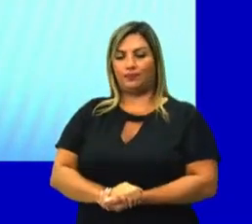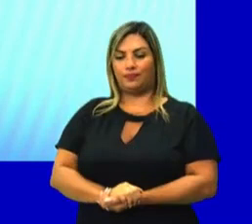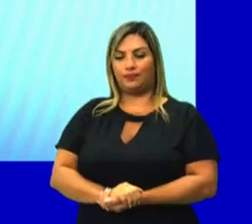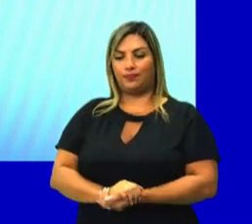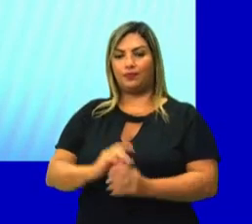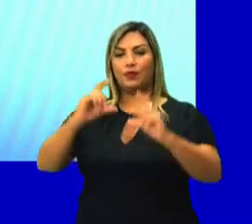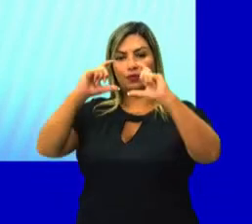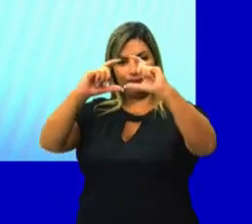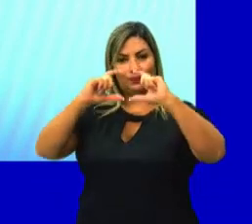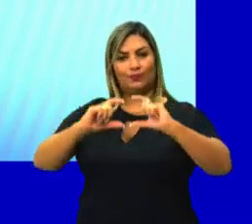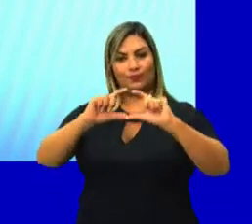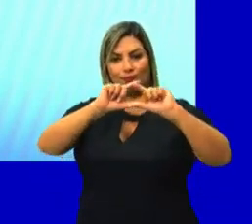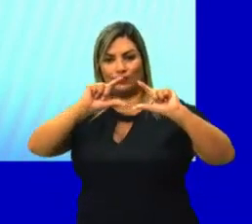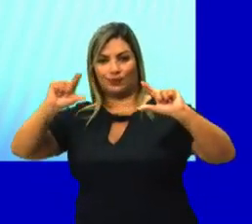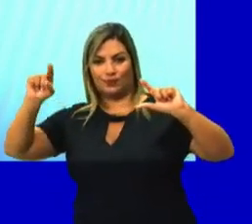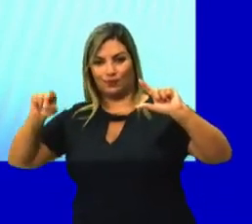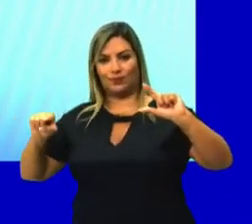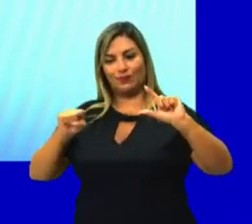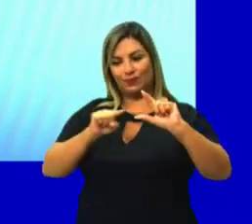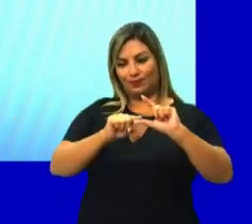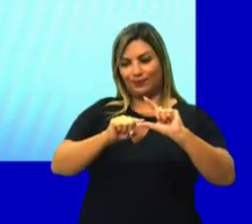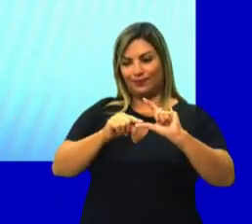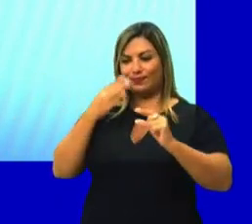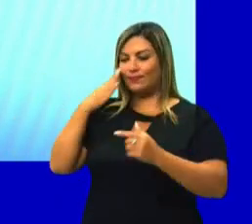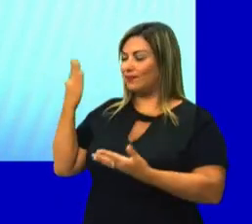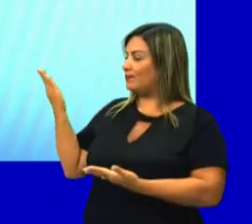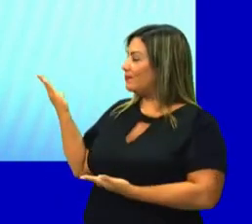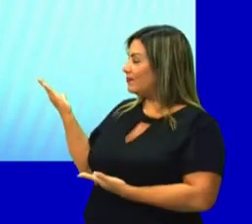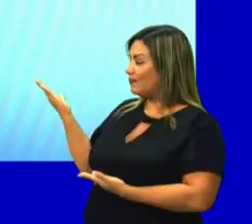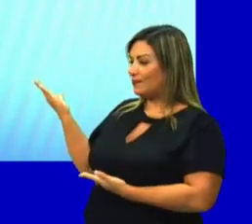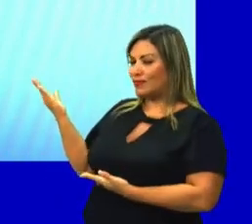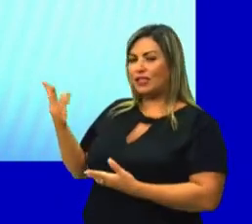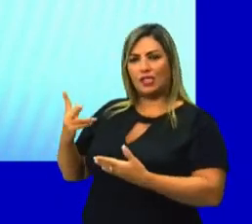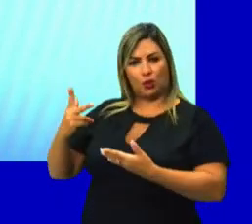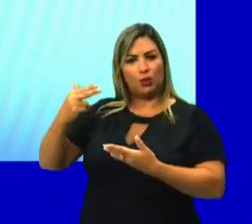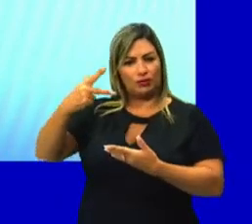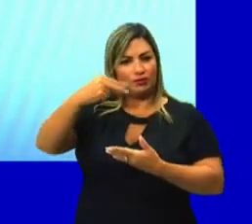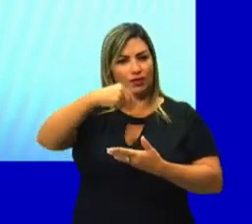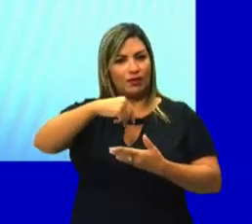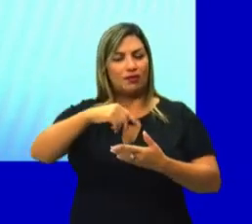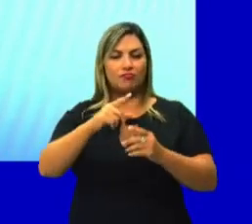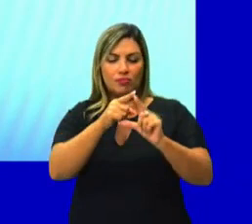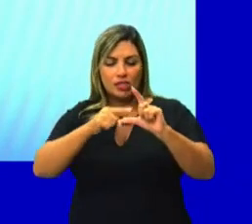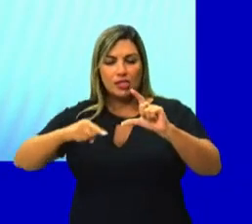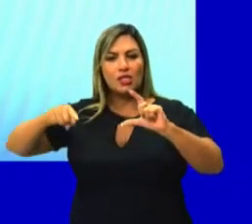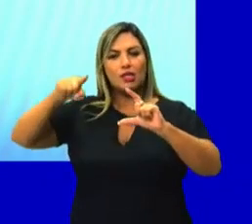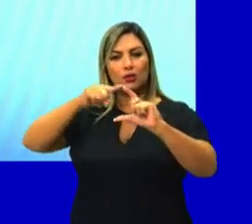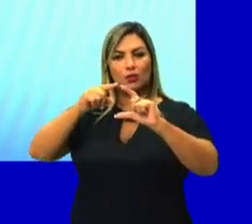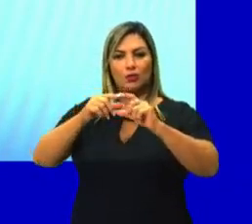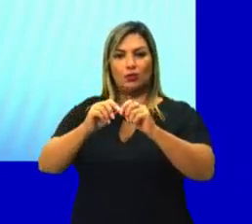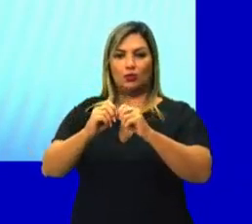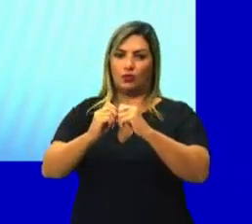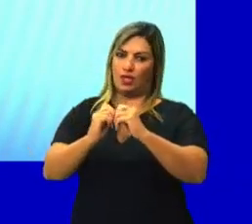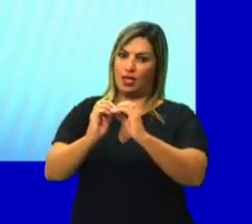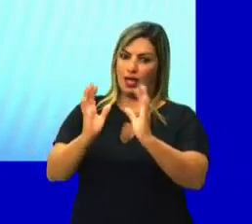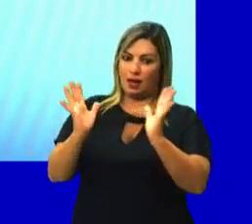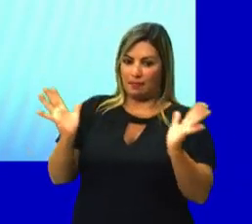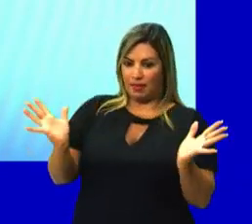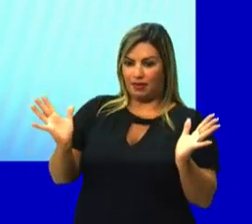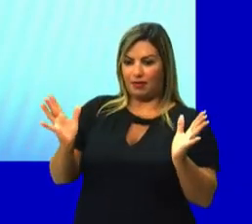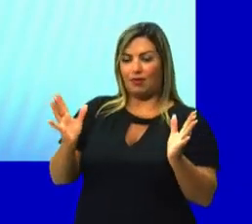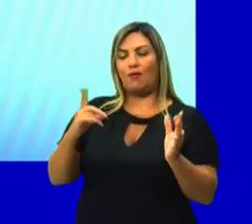um paralelogramo, né? Que forma o corpo dele. Então, se eu vir cá e cortar esse círculo, desmontar ele, e esticar a parte